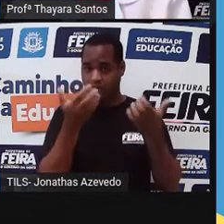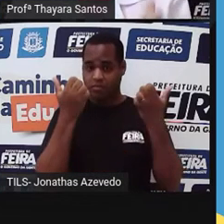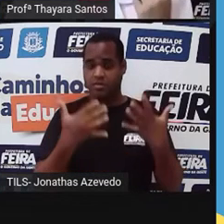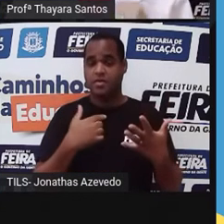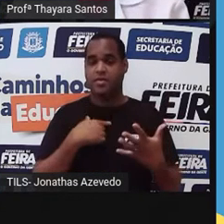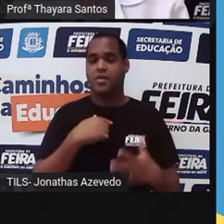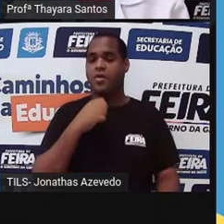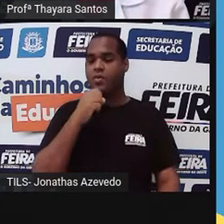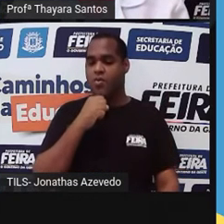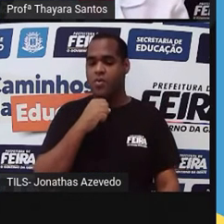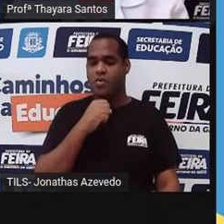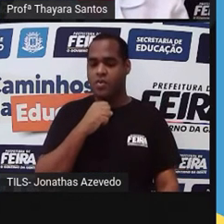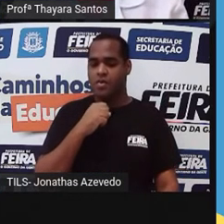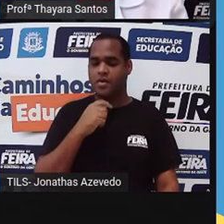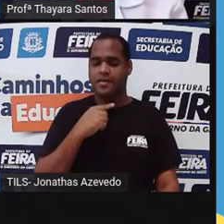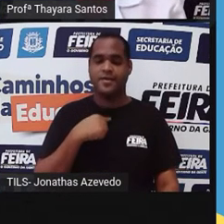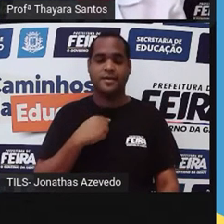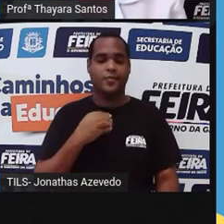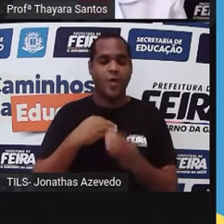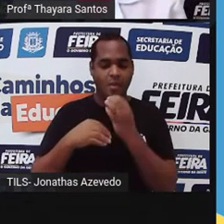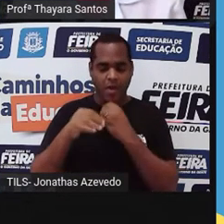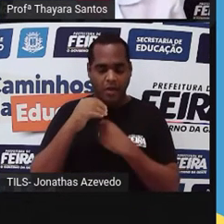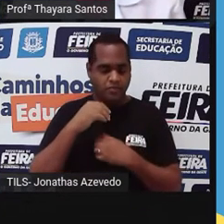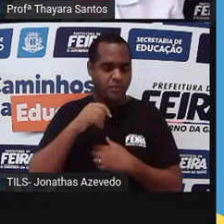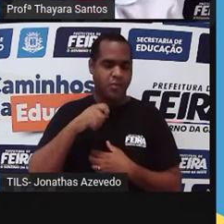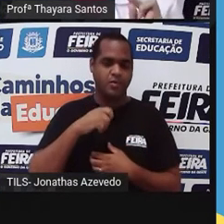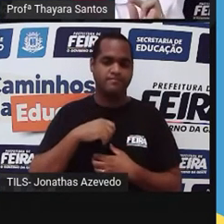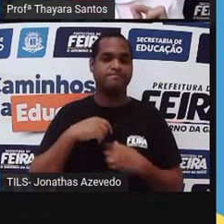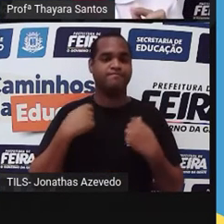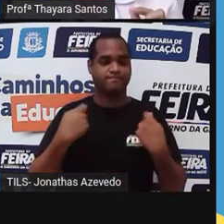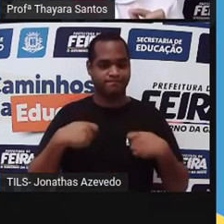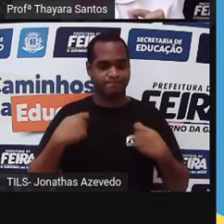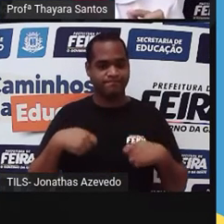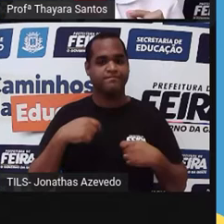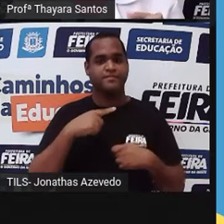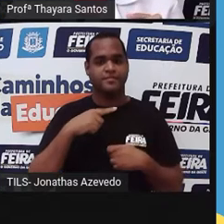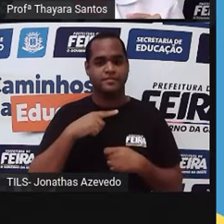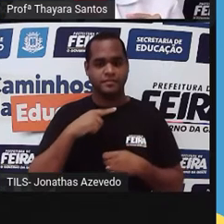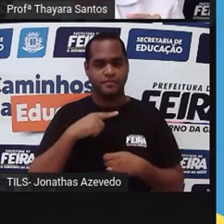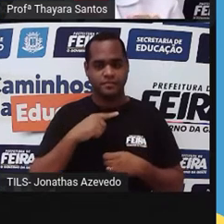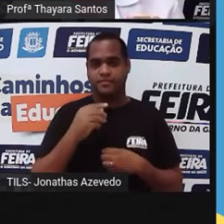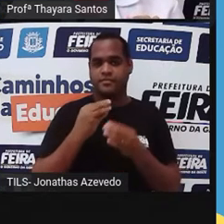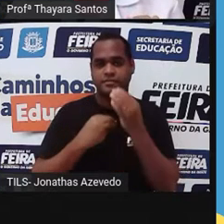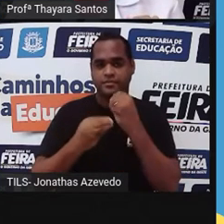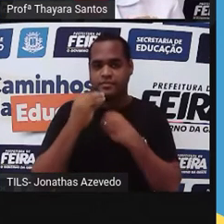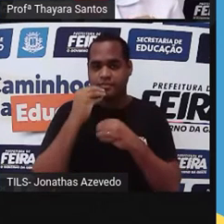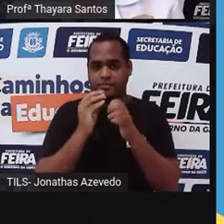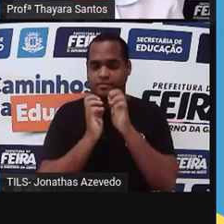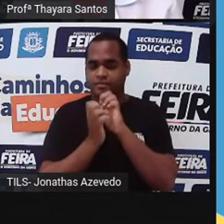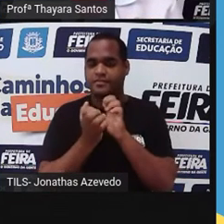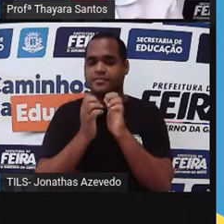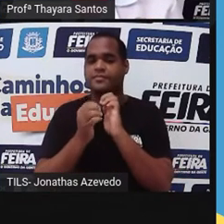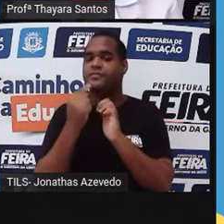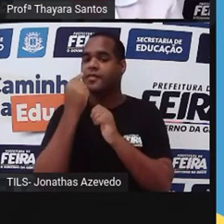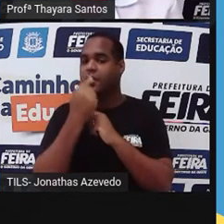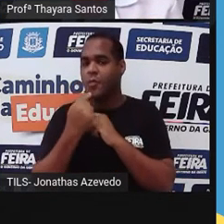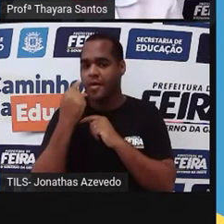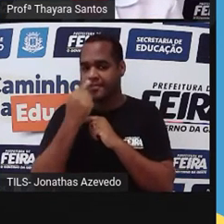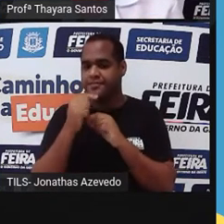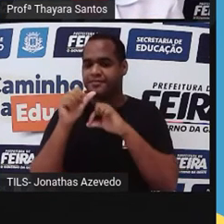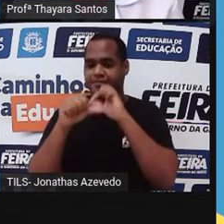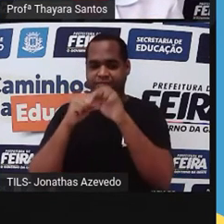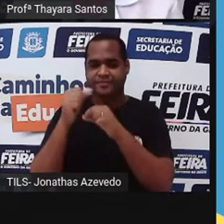tossindo quando a gente se engasga, né? Então, vamos lá. O alimento desceu pela cavidade bucal, passou pela